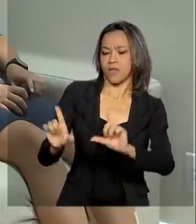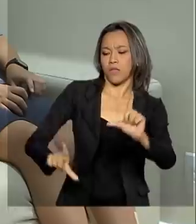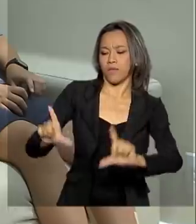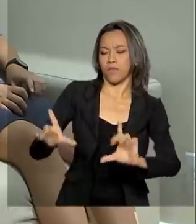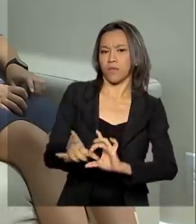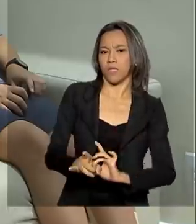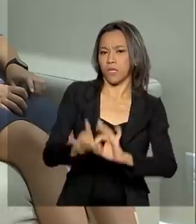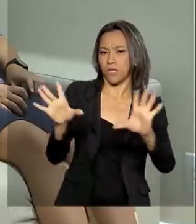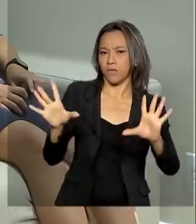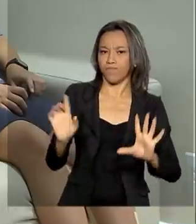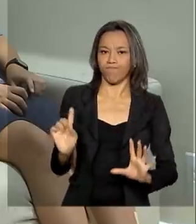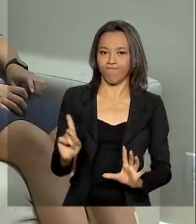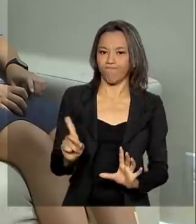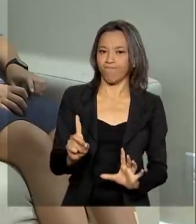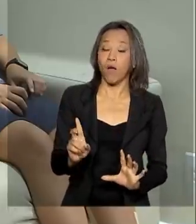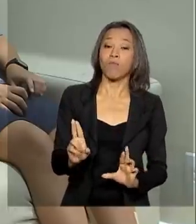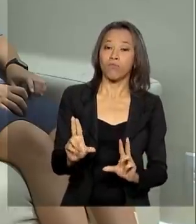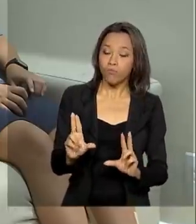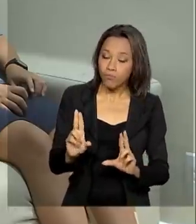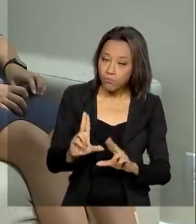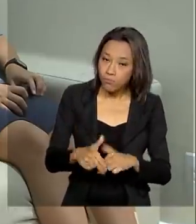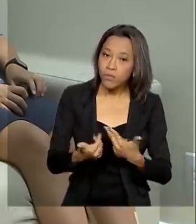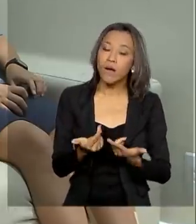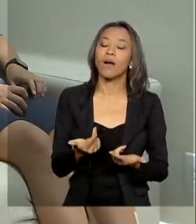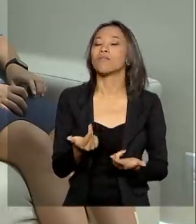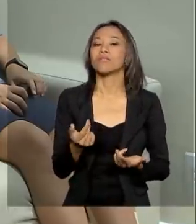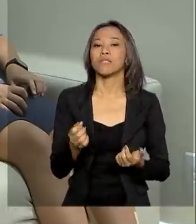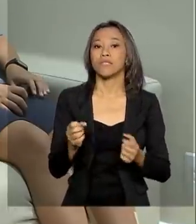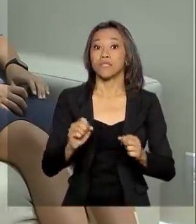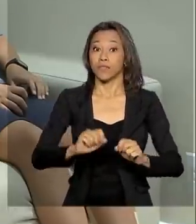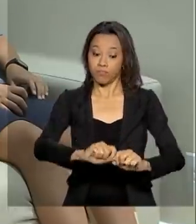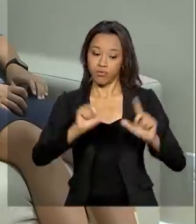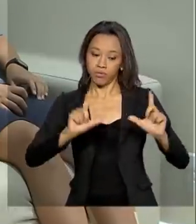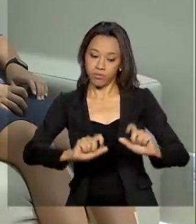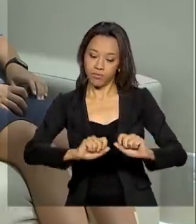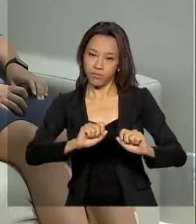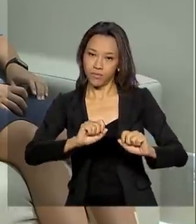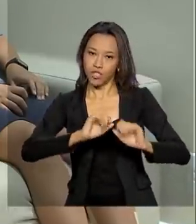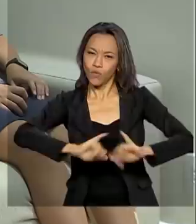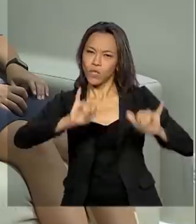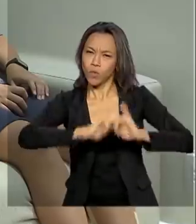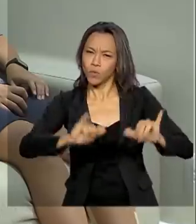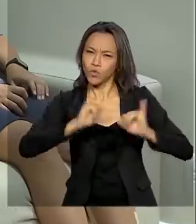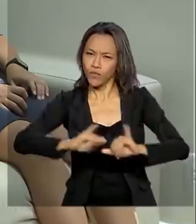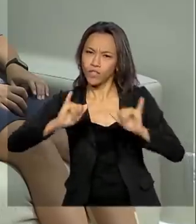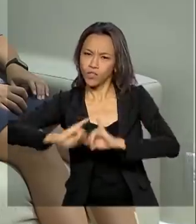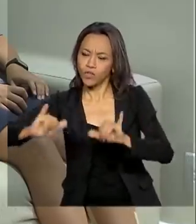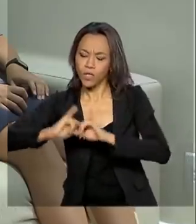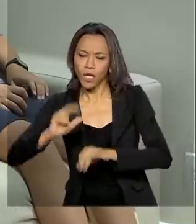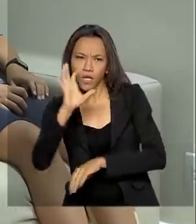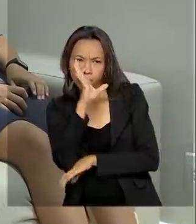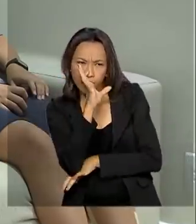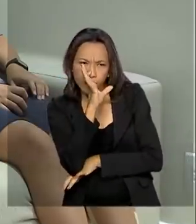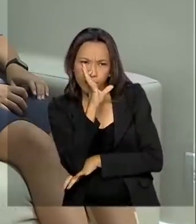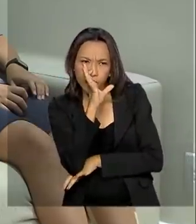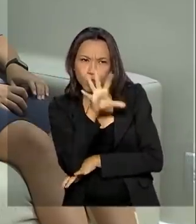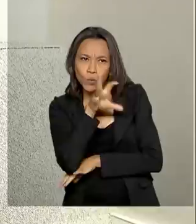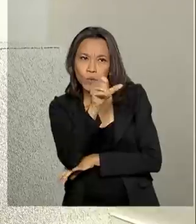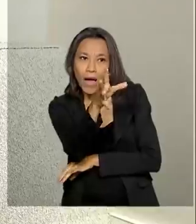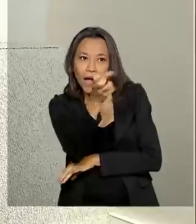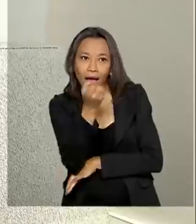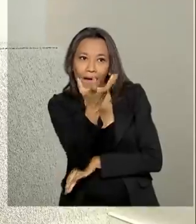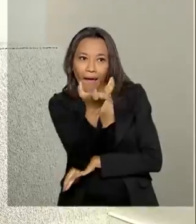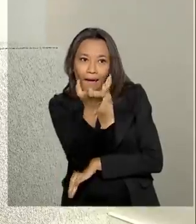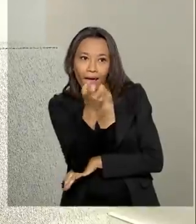Justamente por causa das propagandas. Porque vê e tudo que vê, quer.